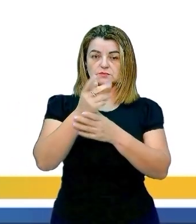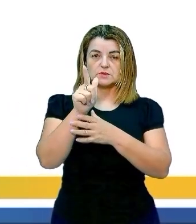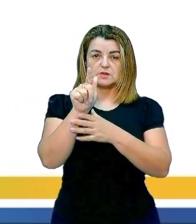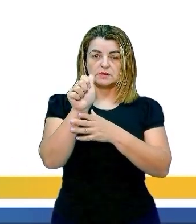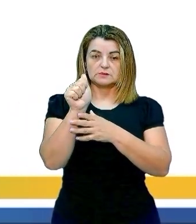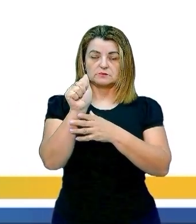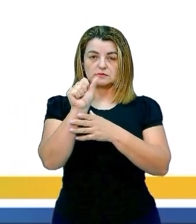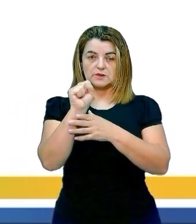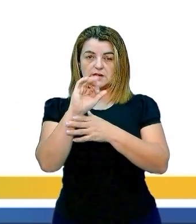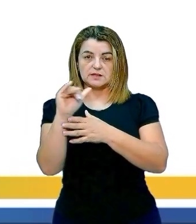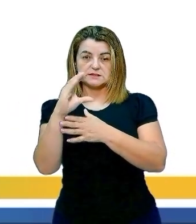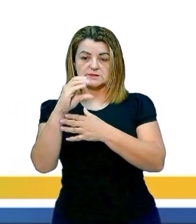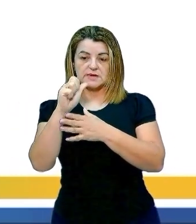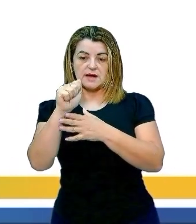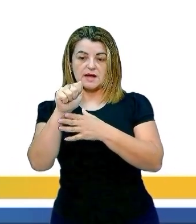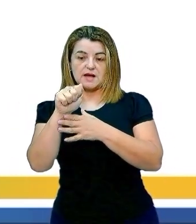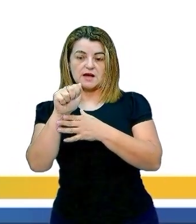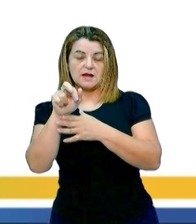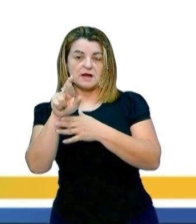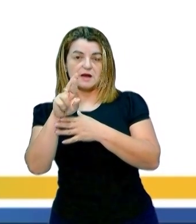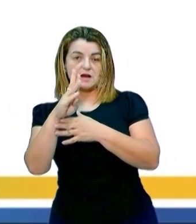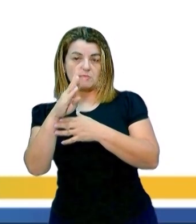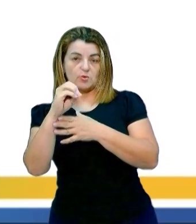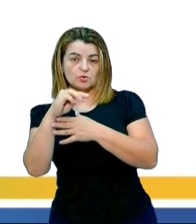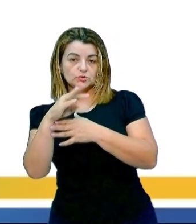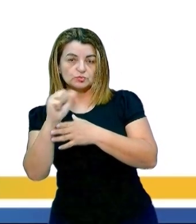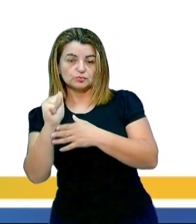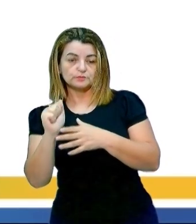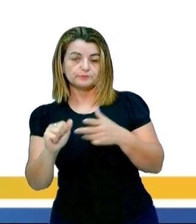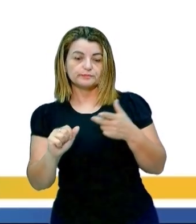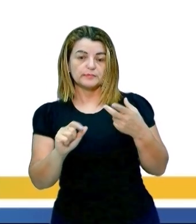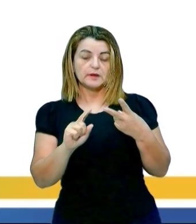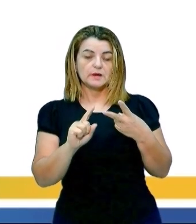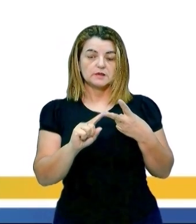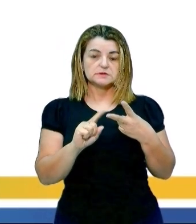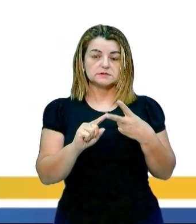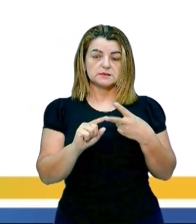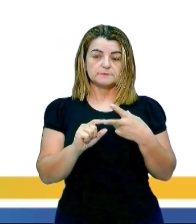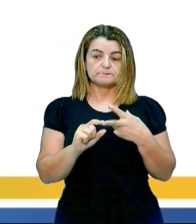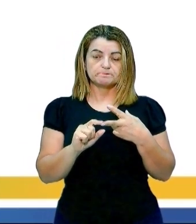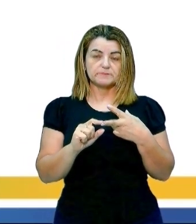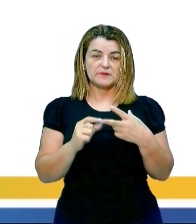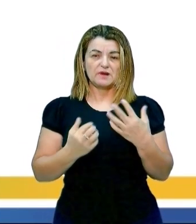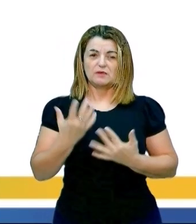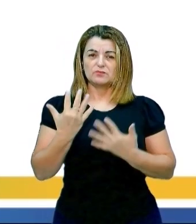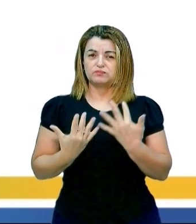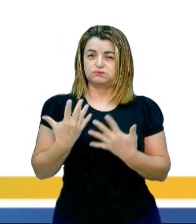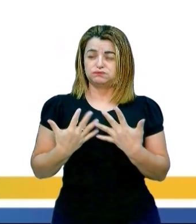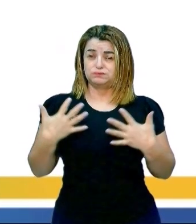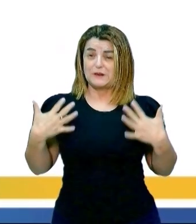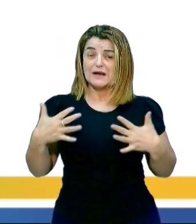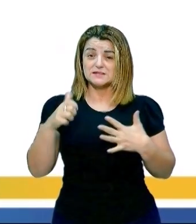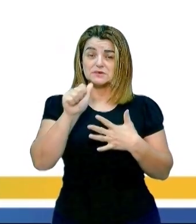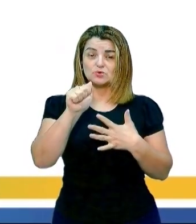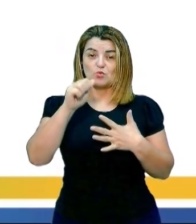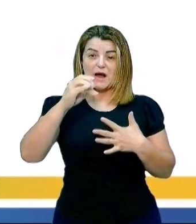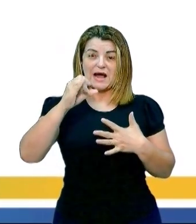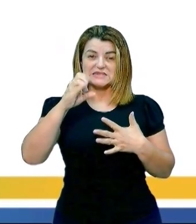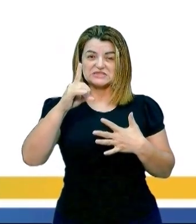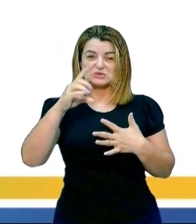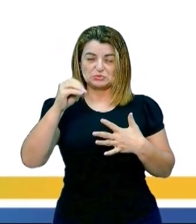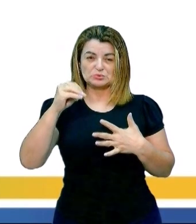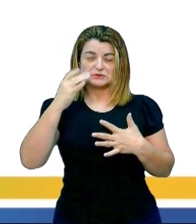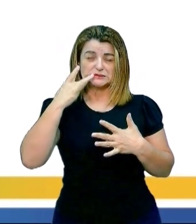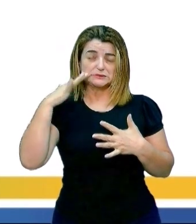Não, diminuição. O oceano, se aquecer, ele vai ficar ácido. E aí, se